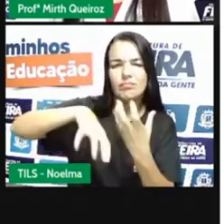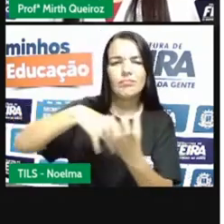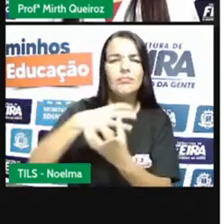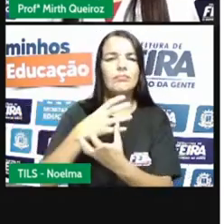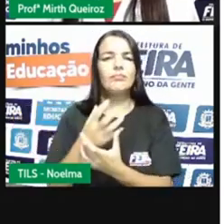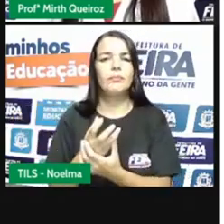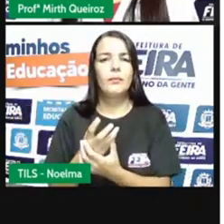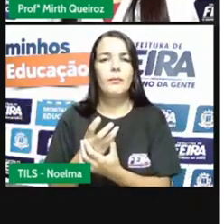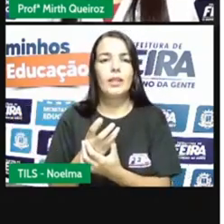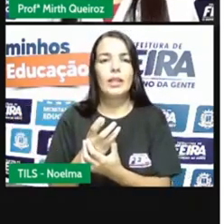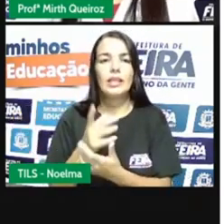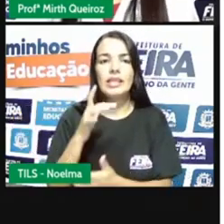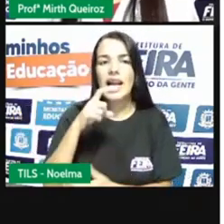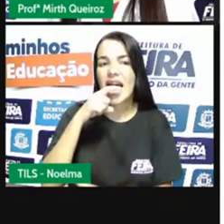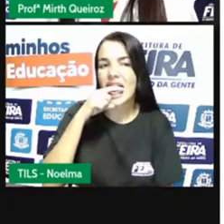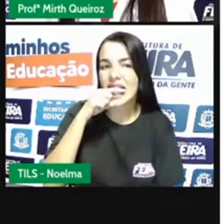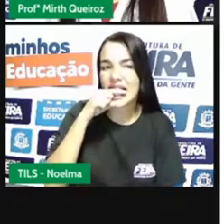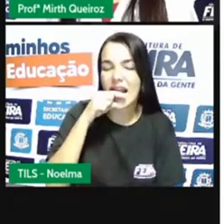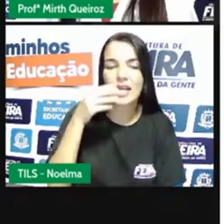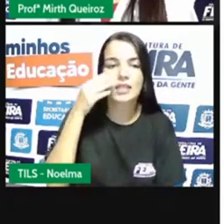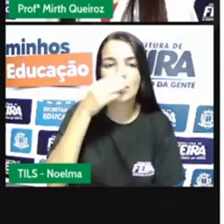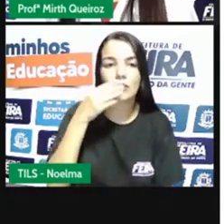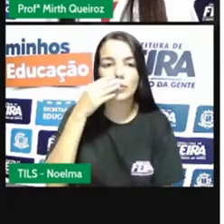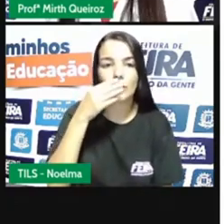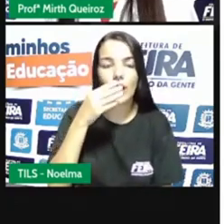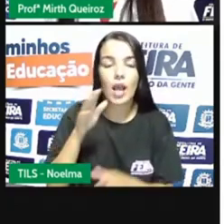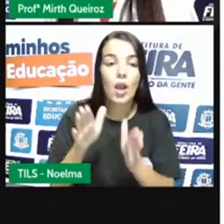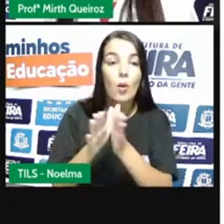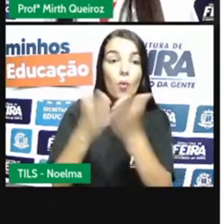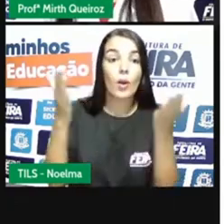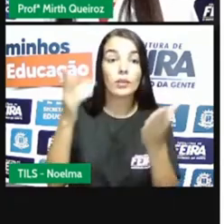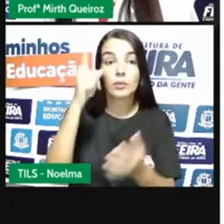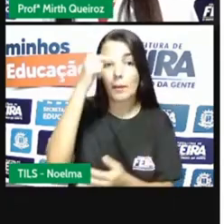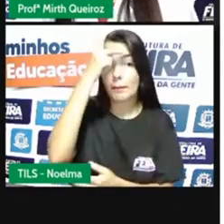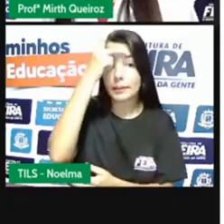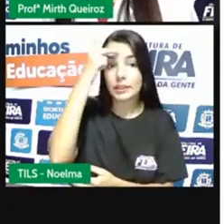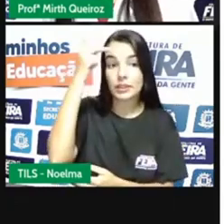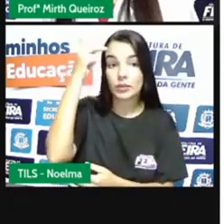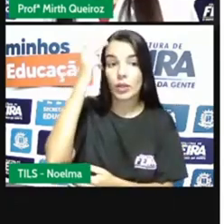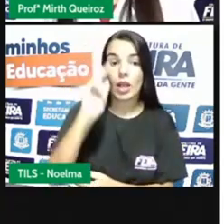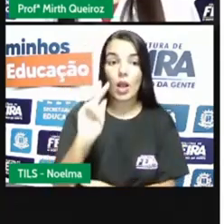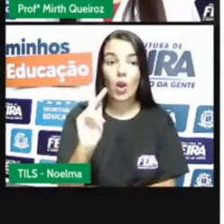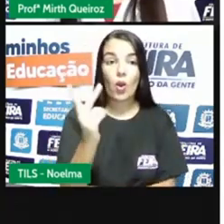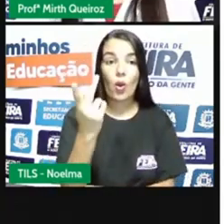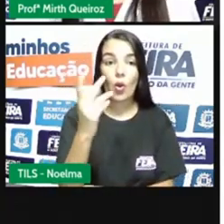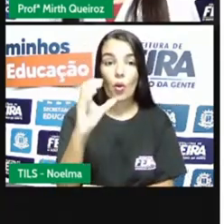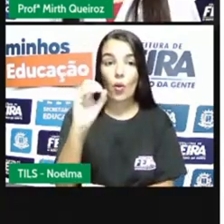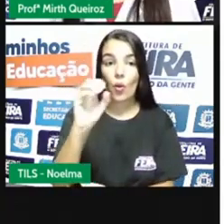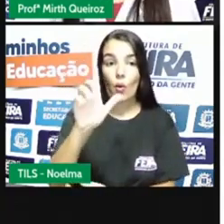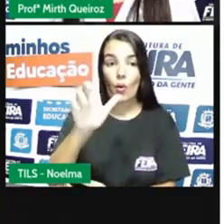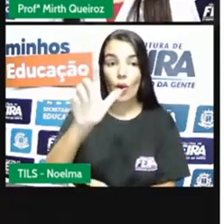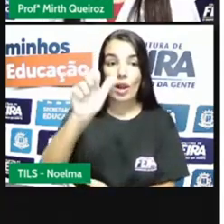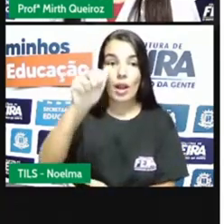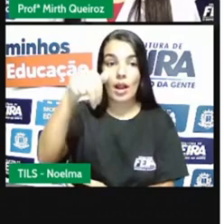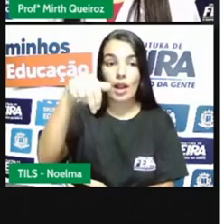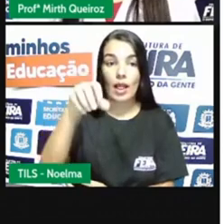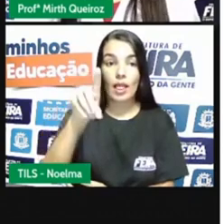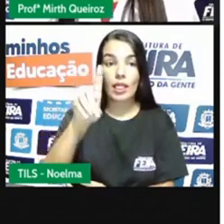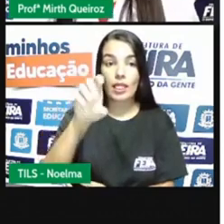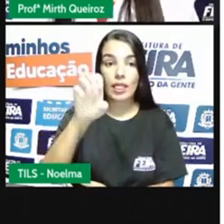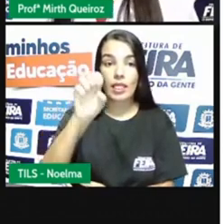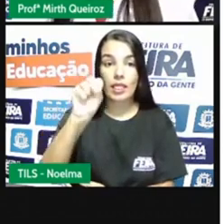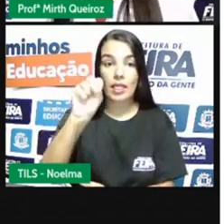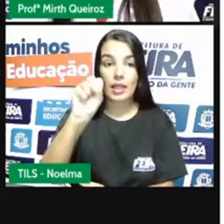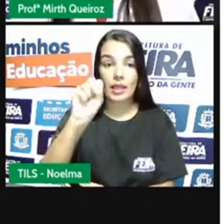os holandeses vieram para o Brasil e eles aprenderam como fazer o cultivo da cana-de-açúcar. E assim, eles, ao